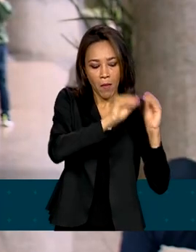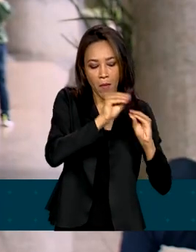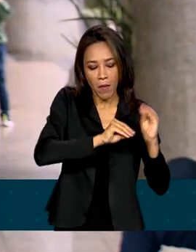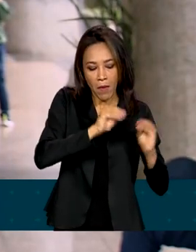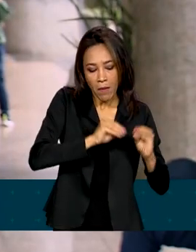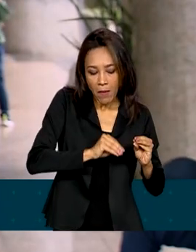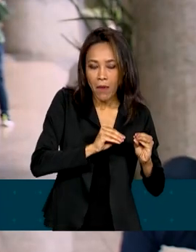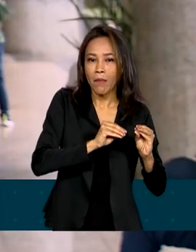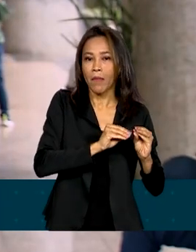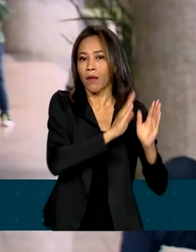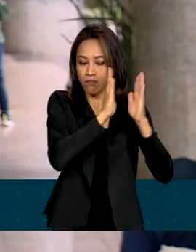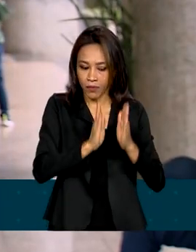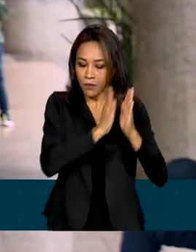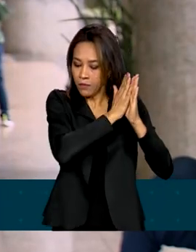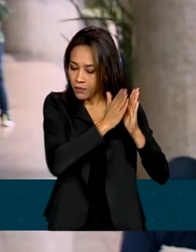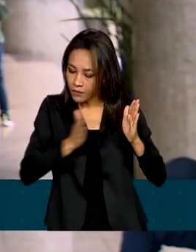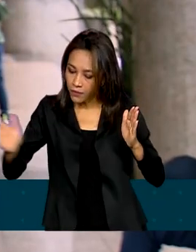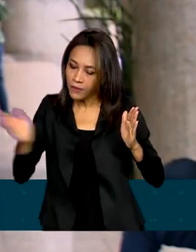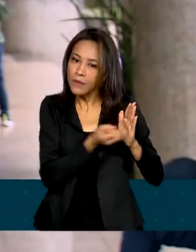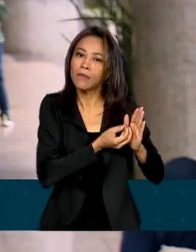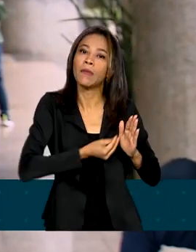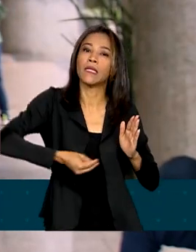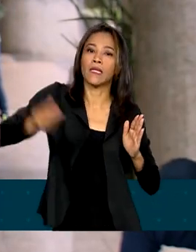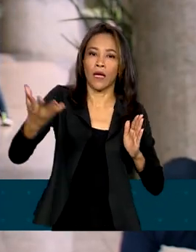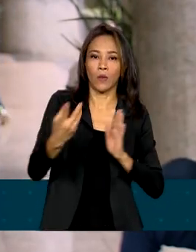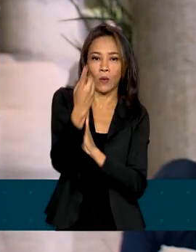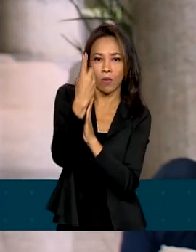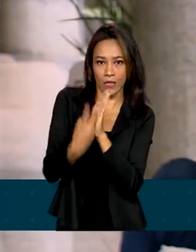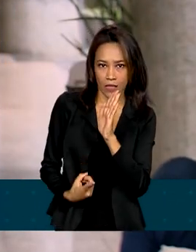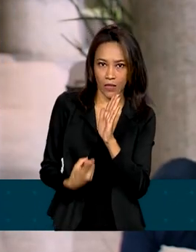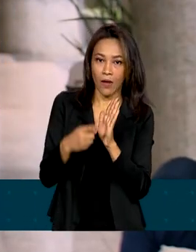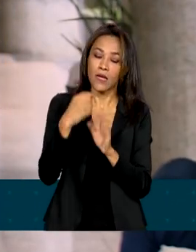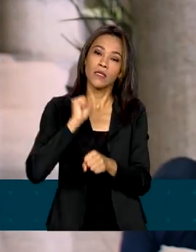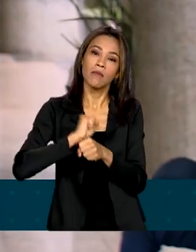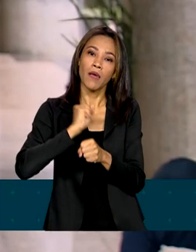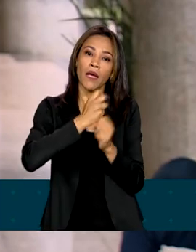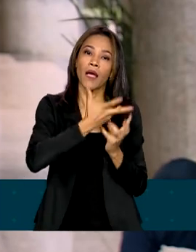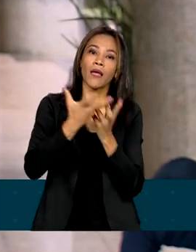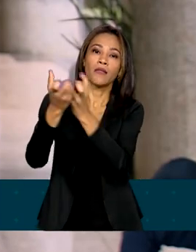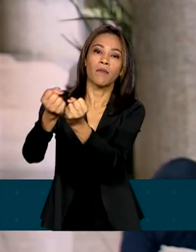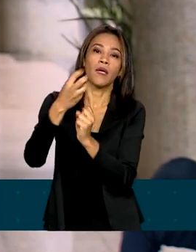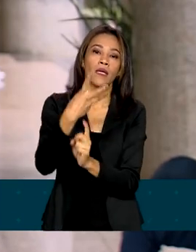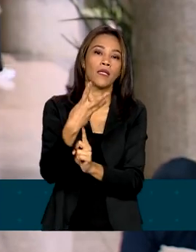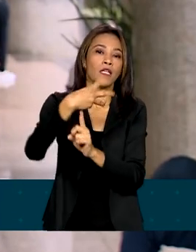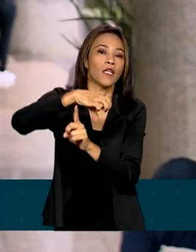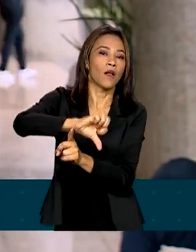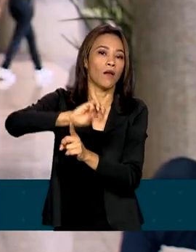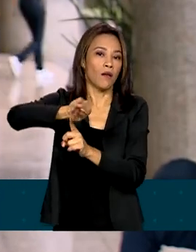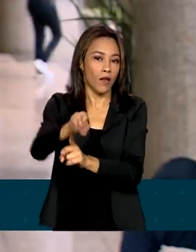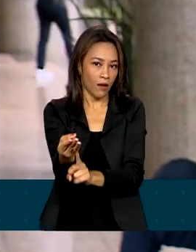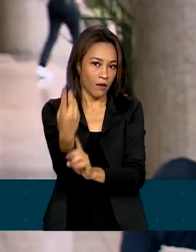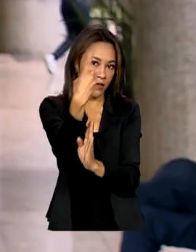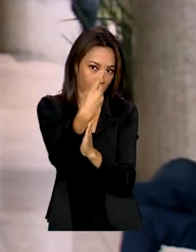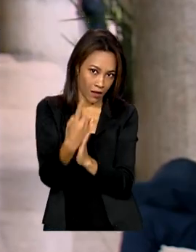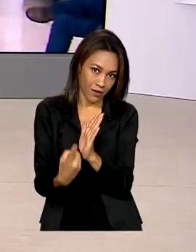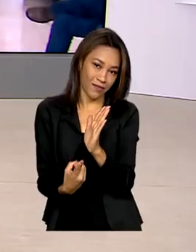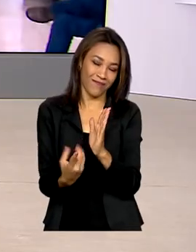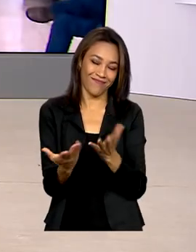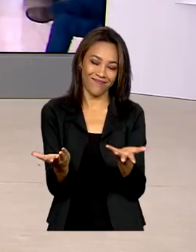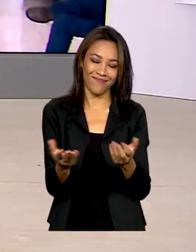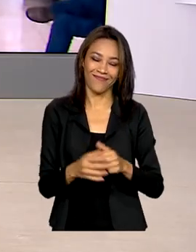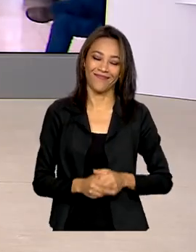Neste ano, a Receita espera receber, estima receber, cerca de 39 milhões de declarações. Eu volto com você, Natália.